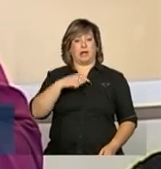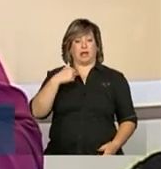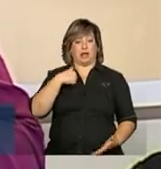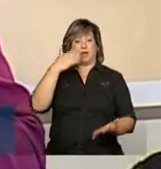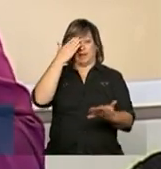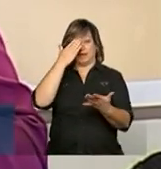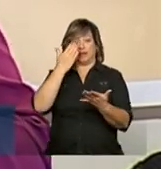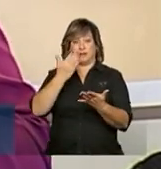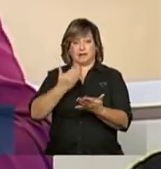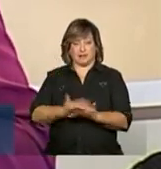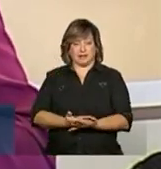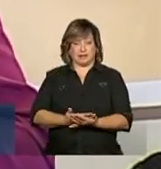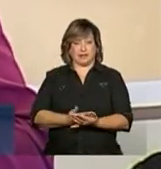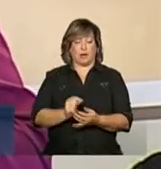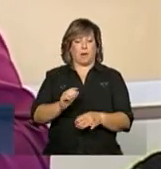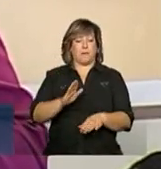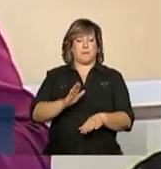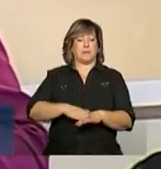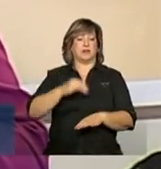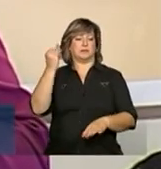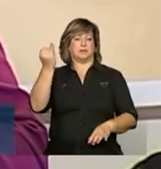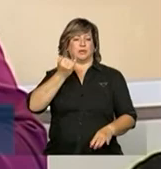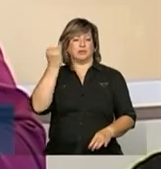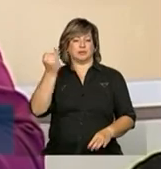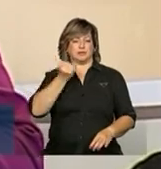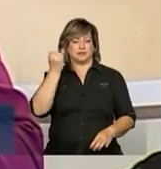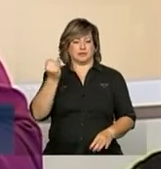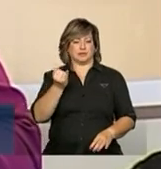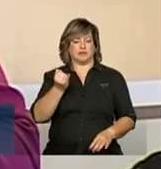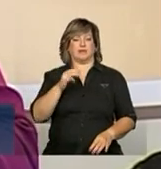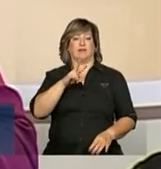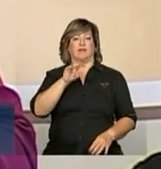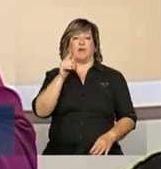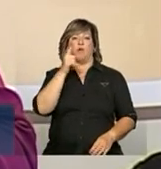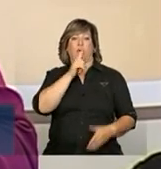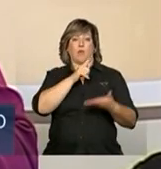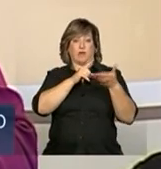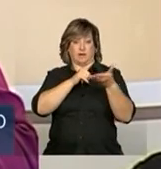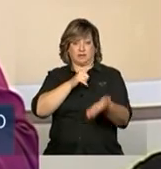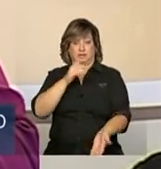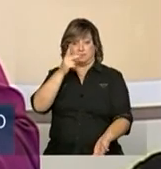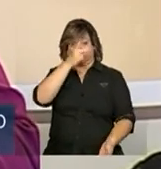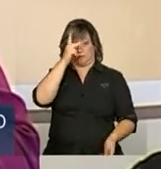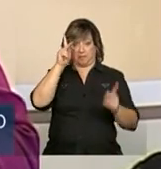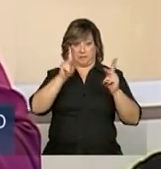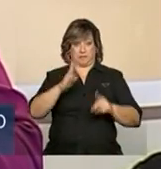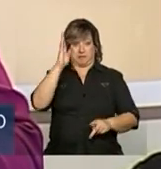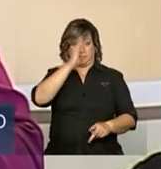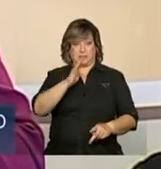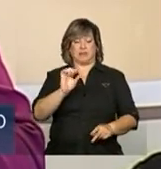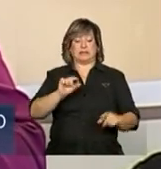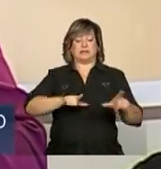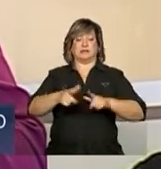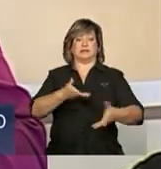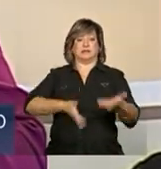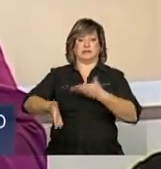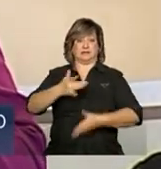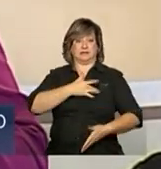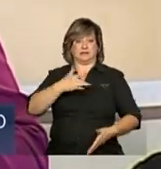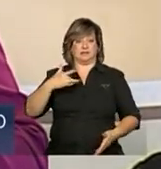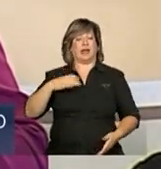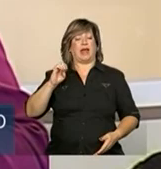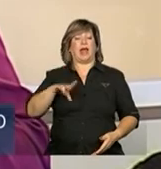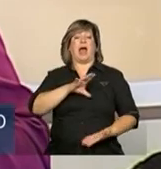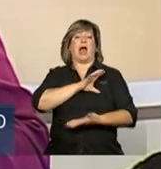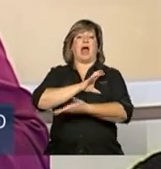que o mais importante que vai receber o povo brasileiro, além dos serviços de saúde, é o